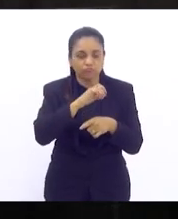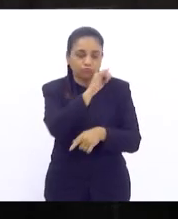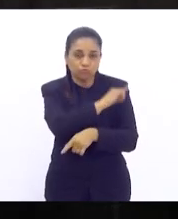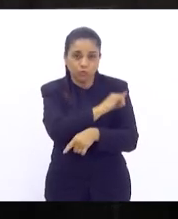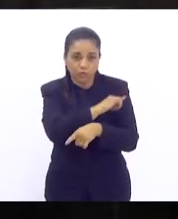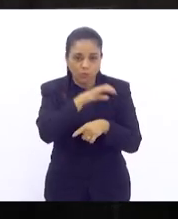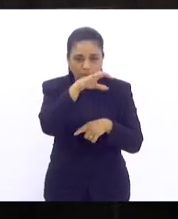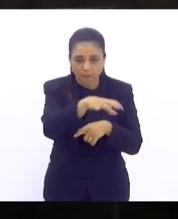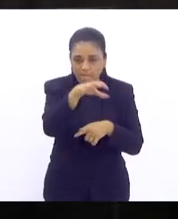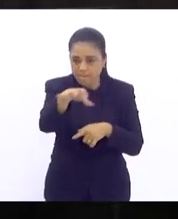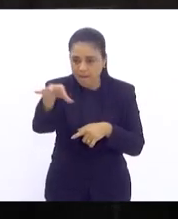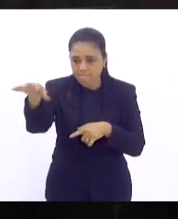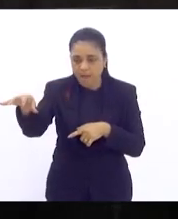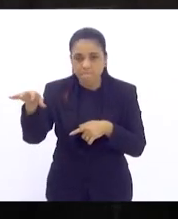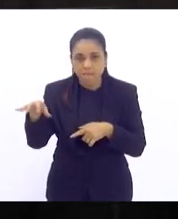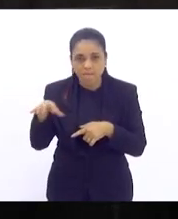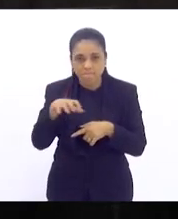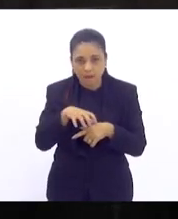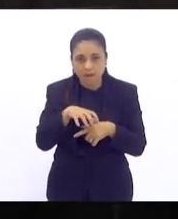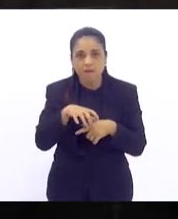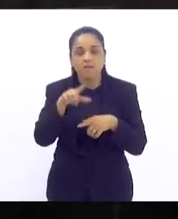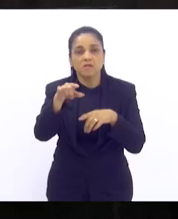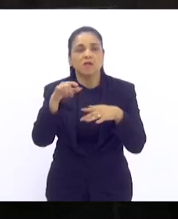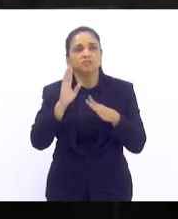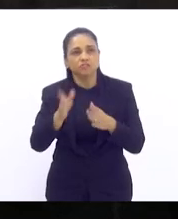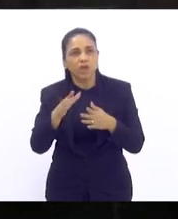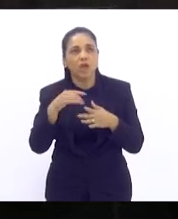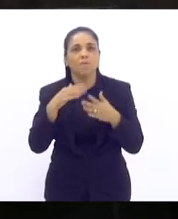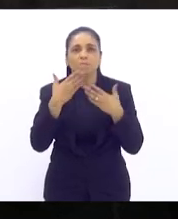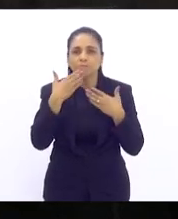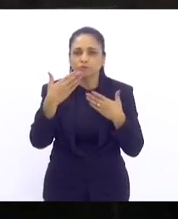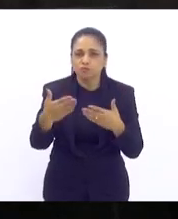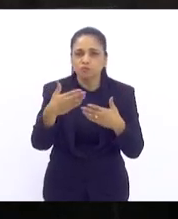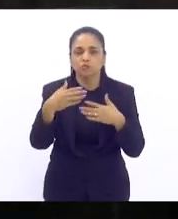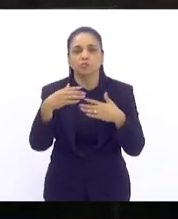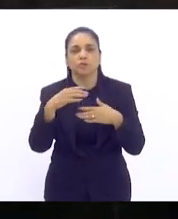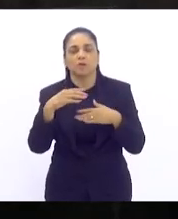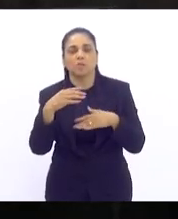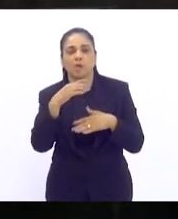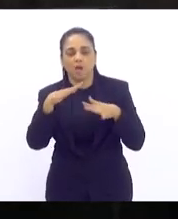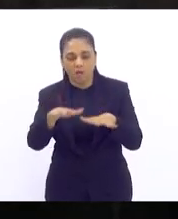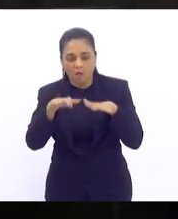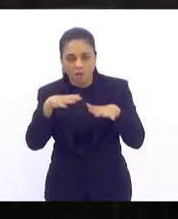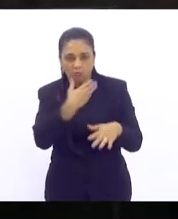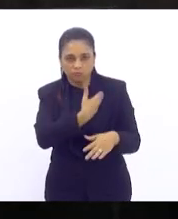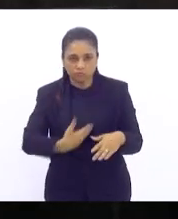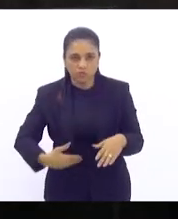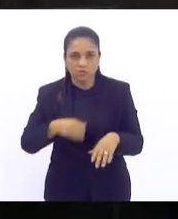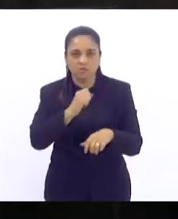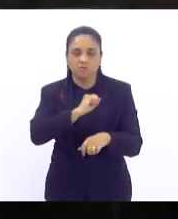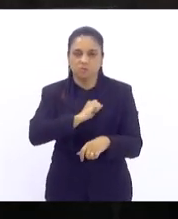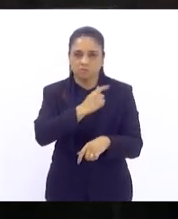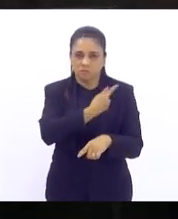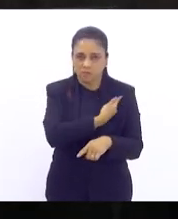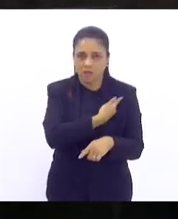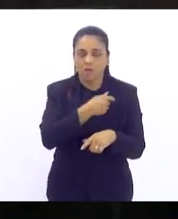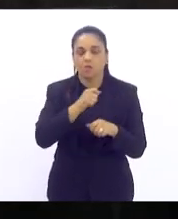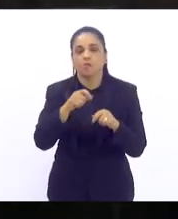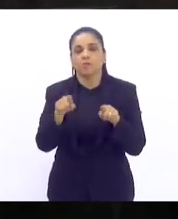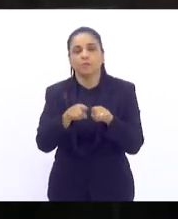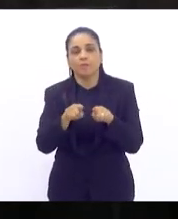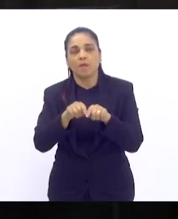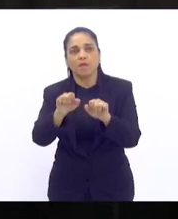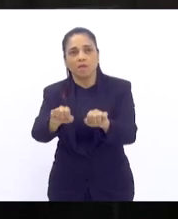demanda para fazermos uma audiência em São Gonçalo já existe também uma demanda para fazer uma audiência pública em